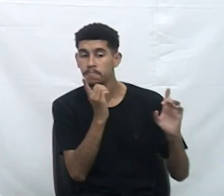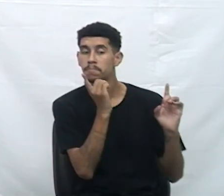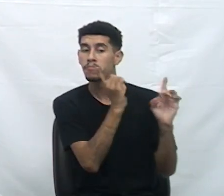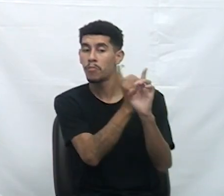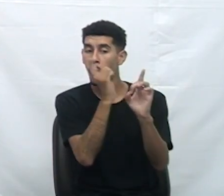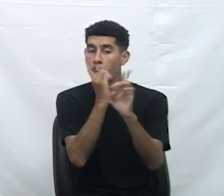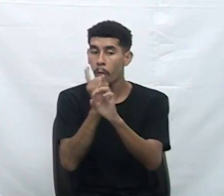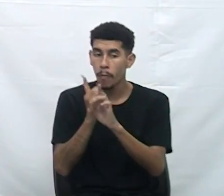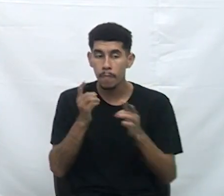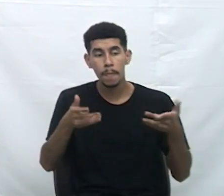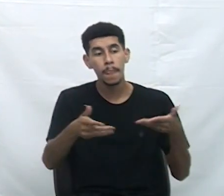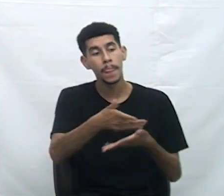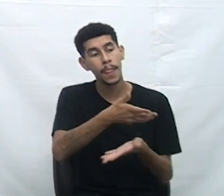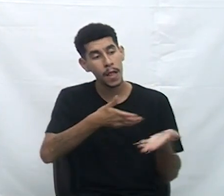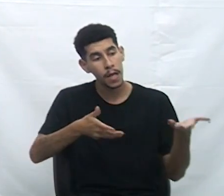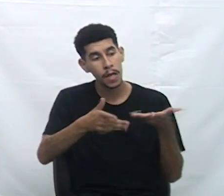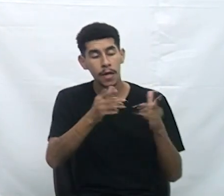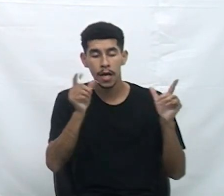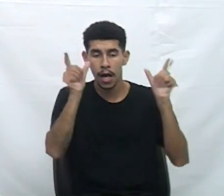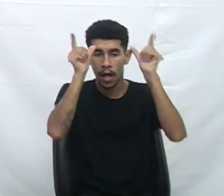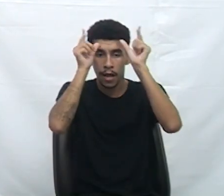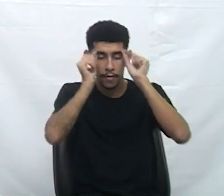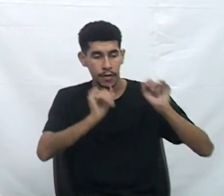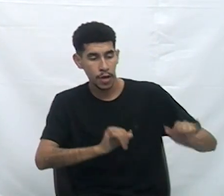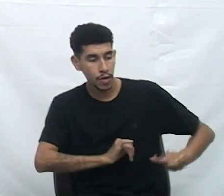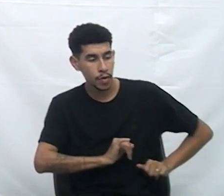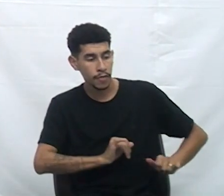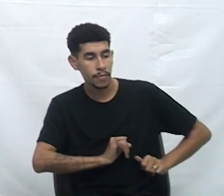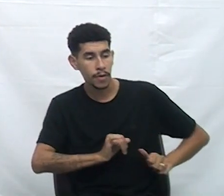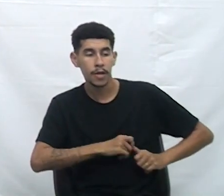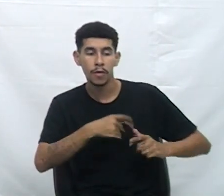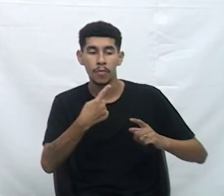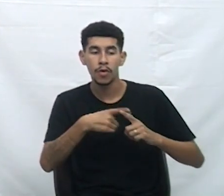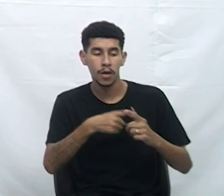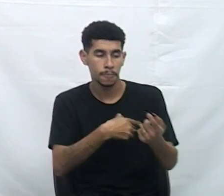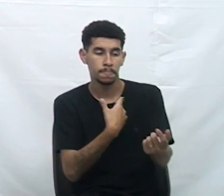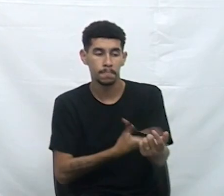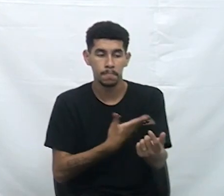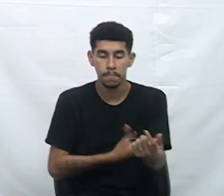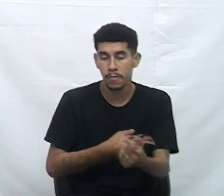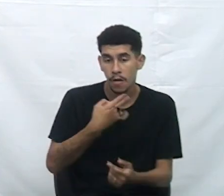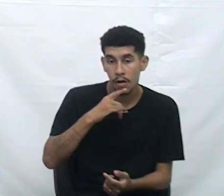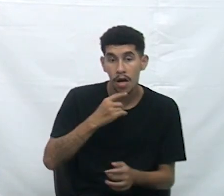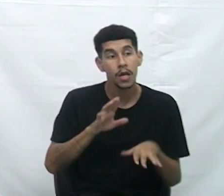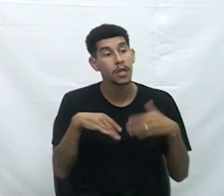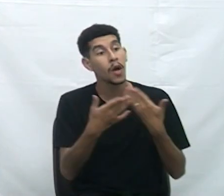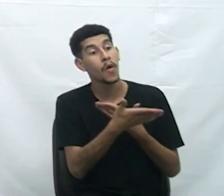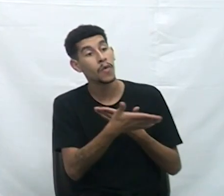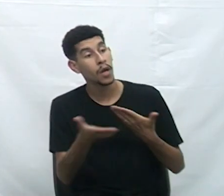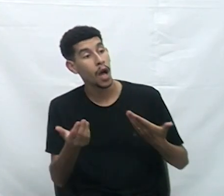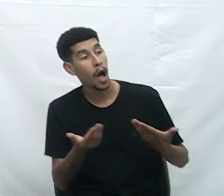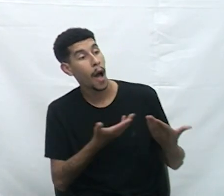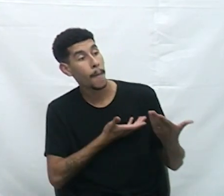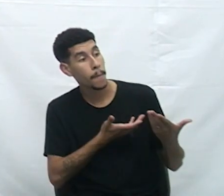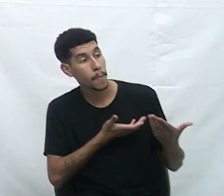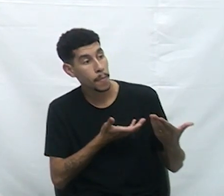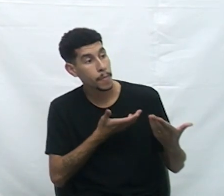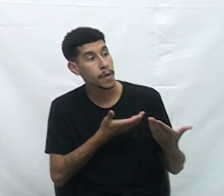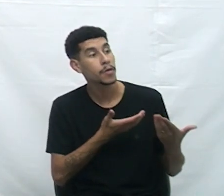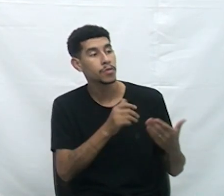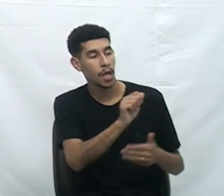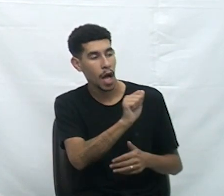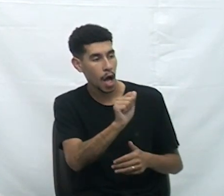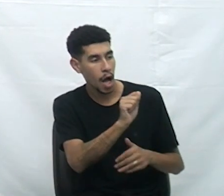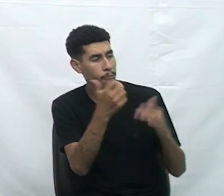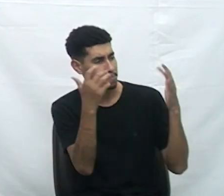aliviar o sofrimento da dependência do álcool. Portanto, meus companheiros de Alcoólicos Anônimos, parabéns